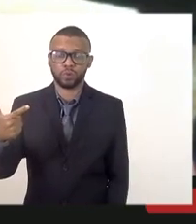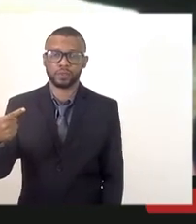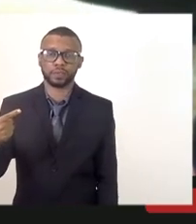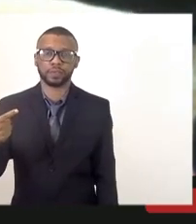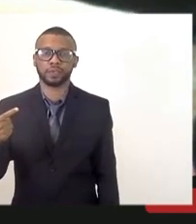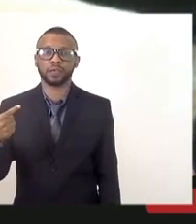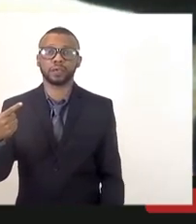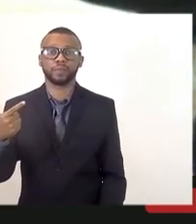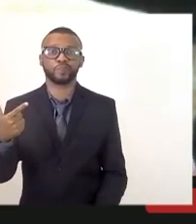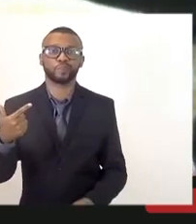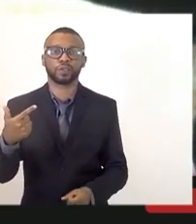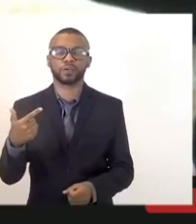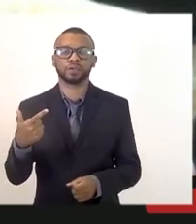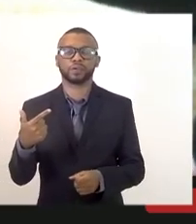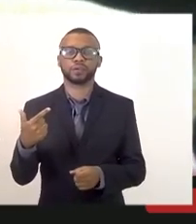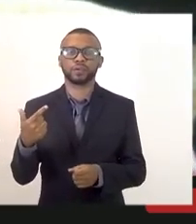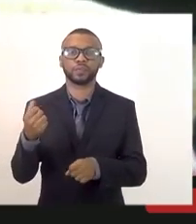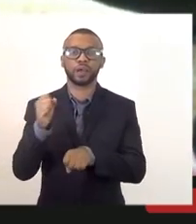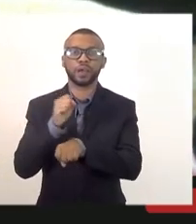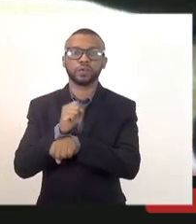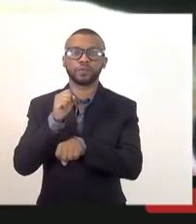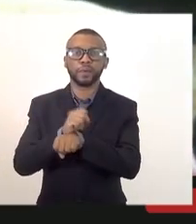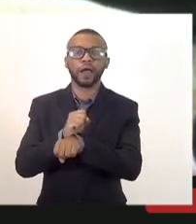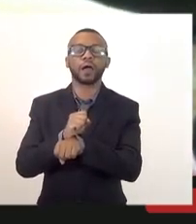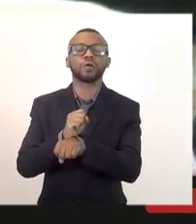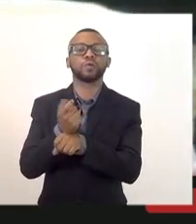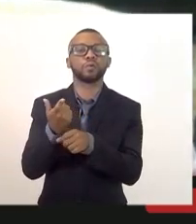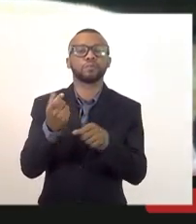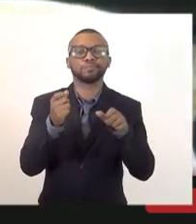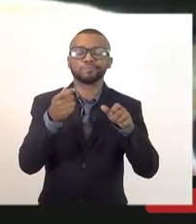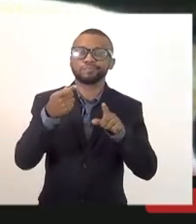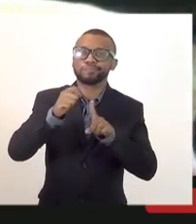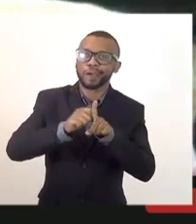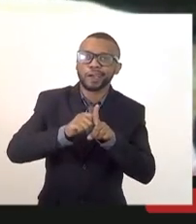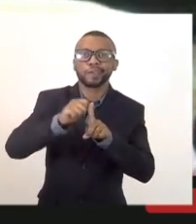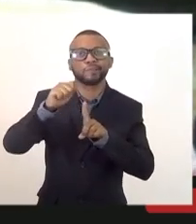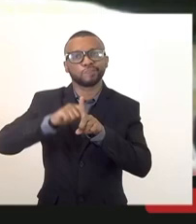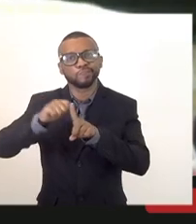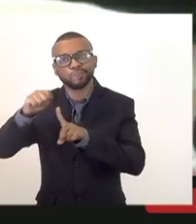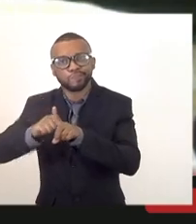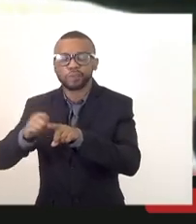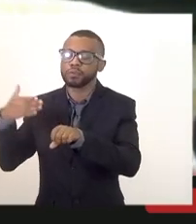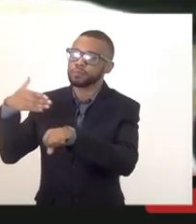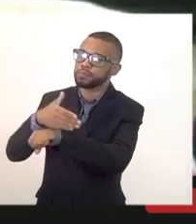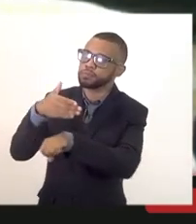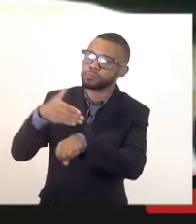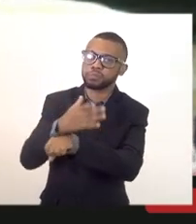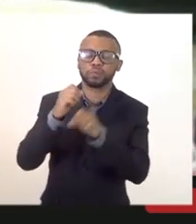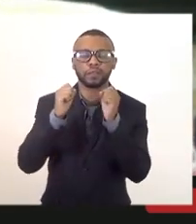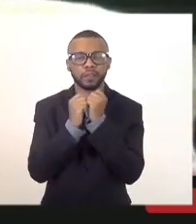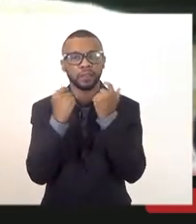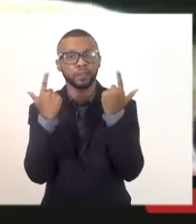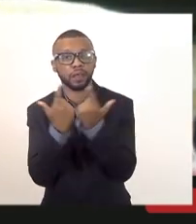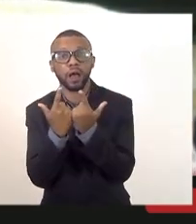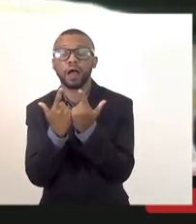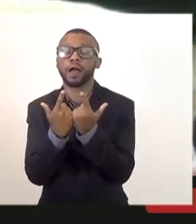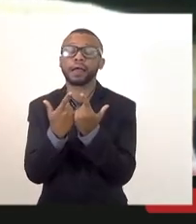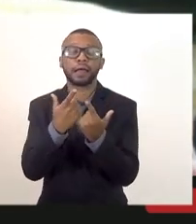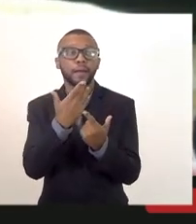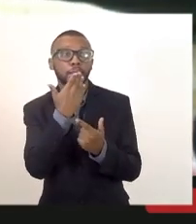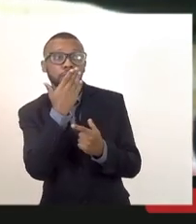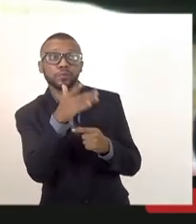há nove anos tem ido aí diariamente semanalmente mensalmente na Assembleia Legislativa buscando ajuda dos deputados